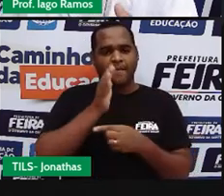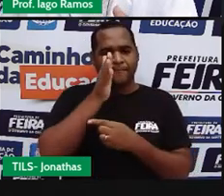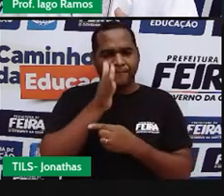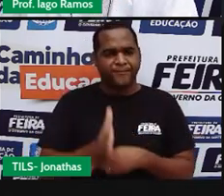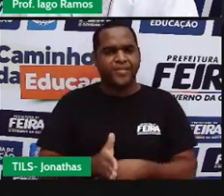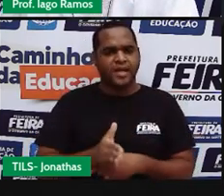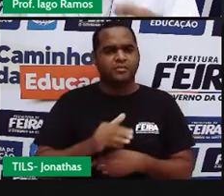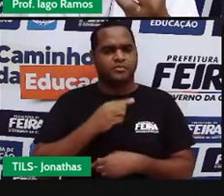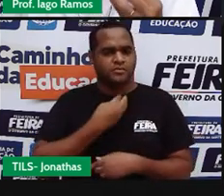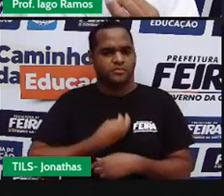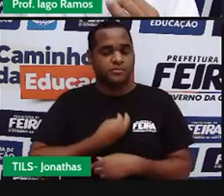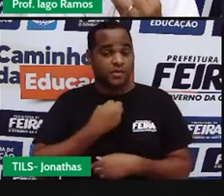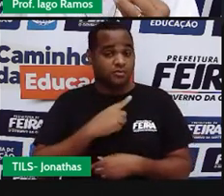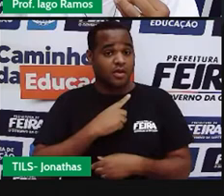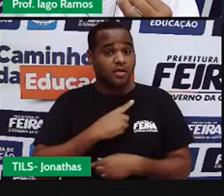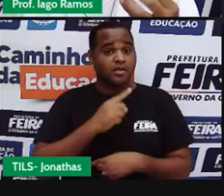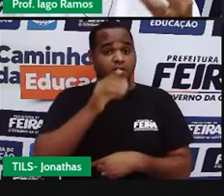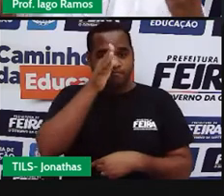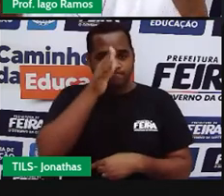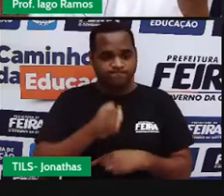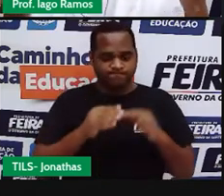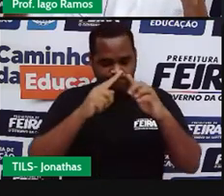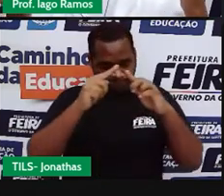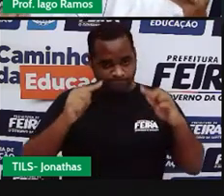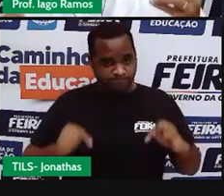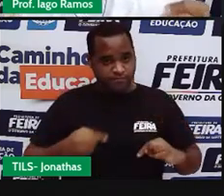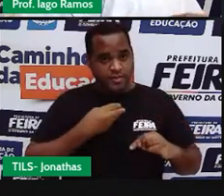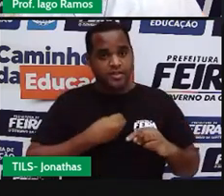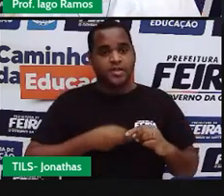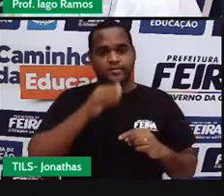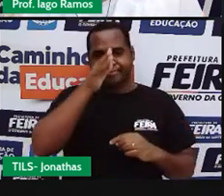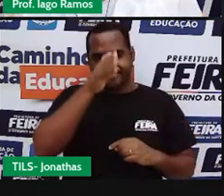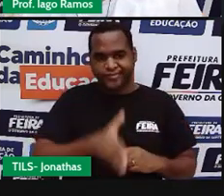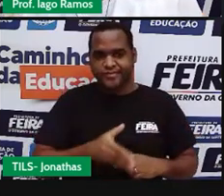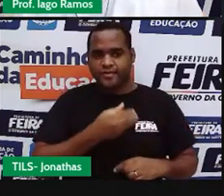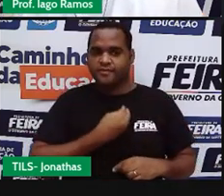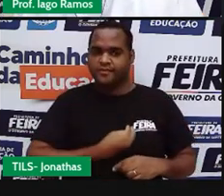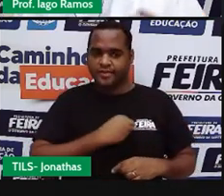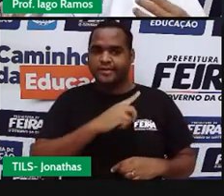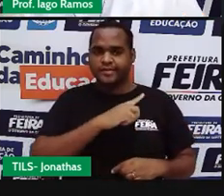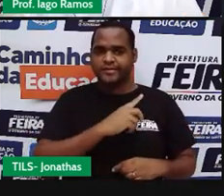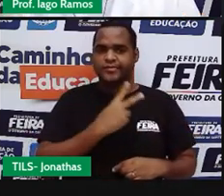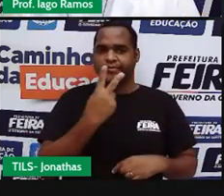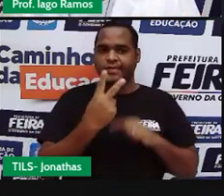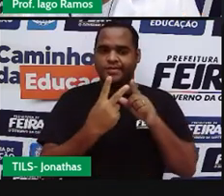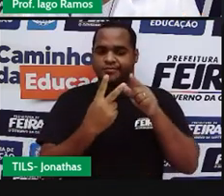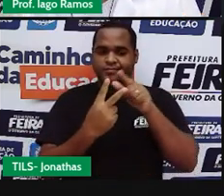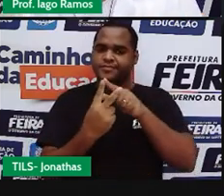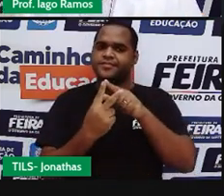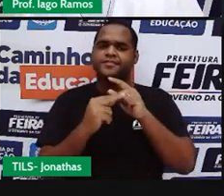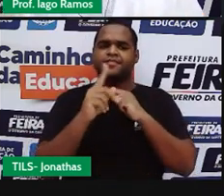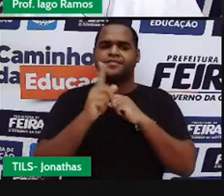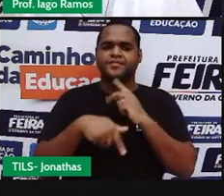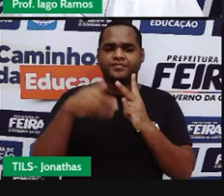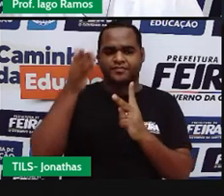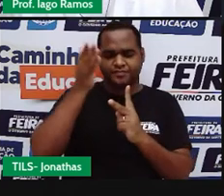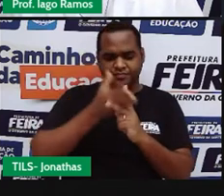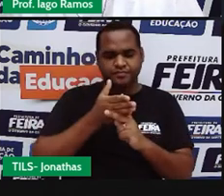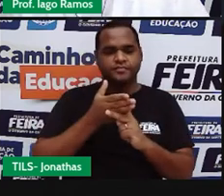meio, dividiu o ângulo em duas metades. Essa reta,